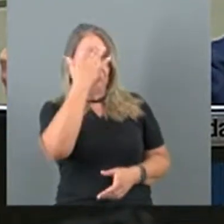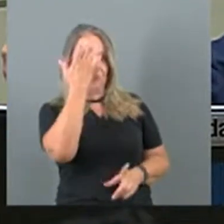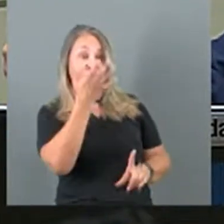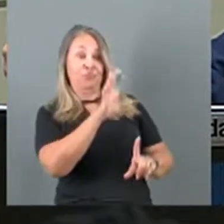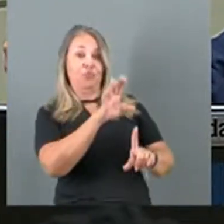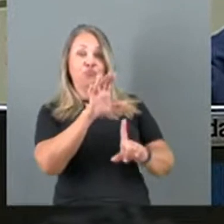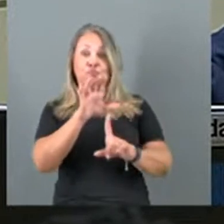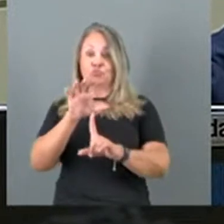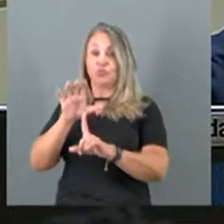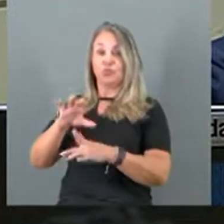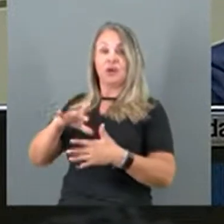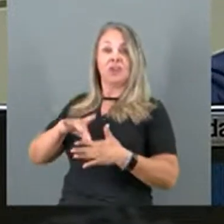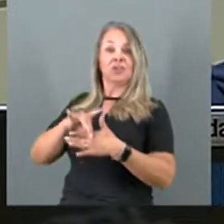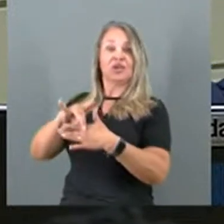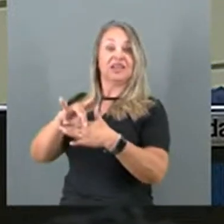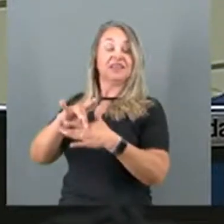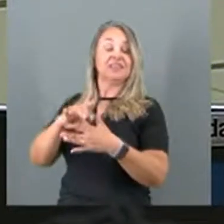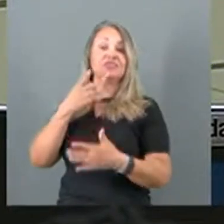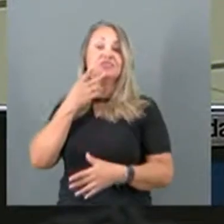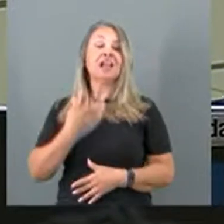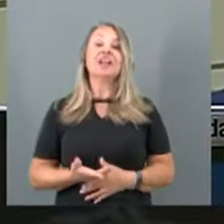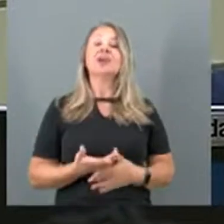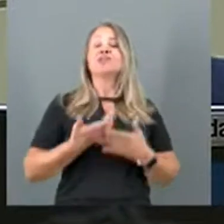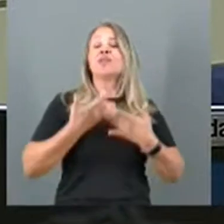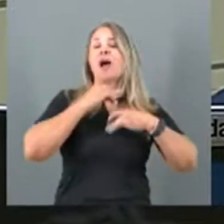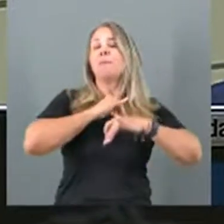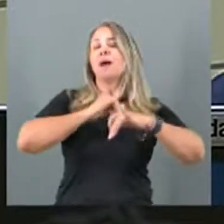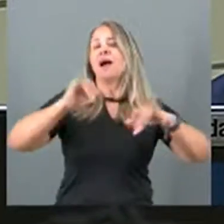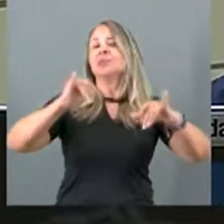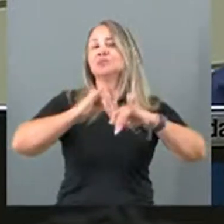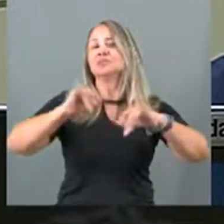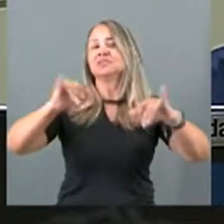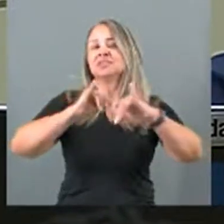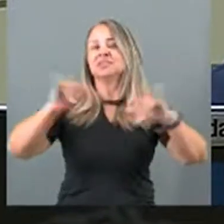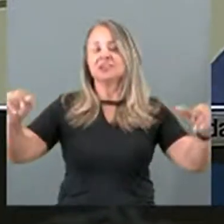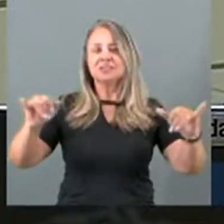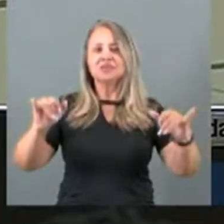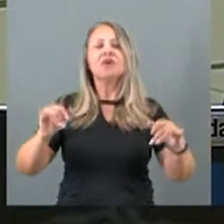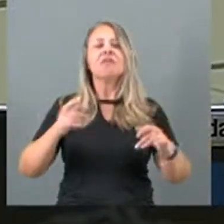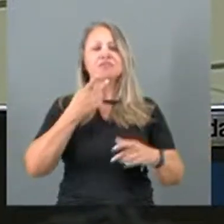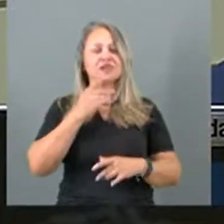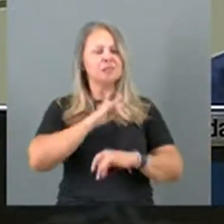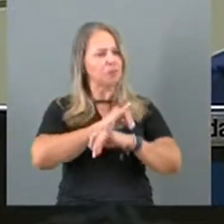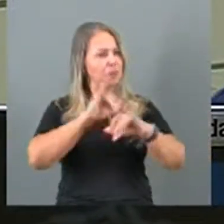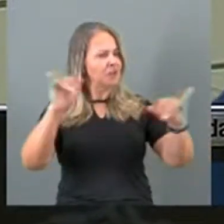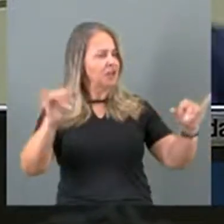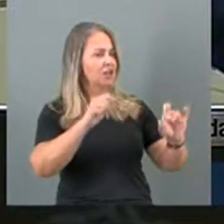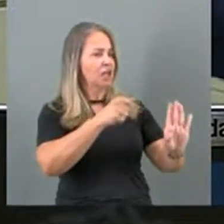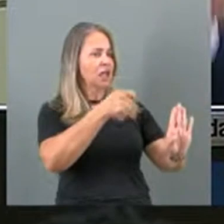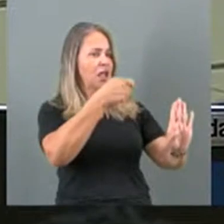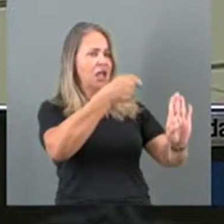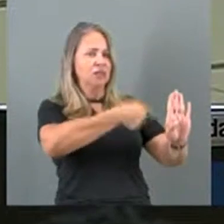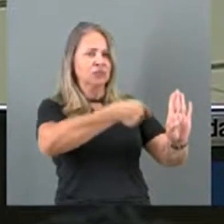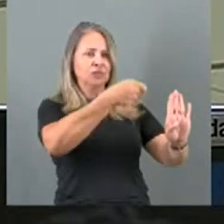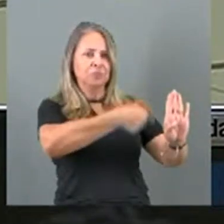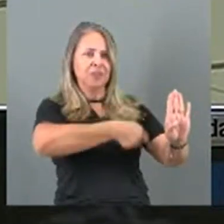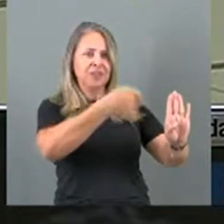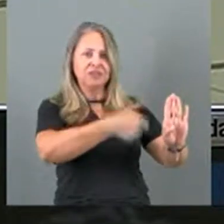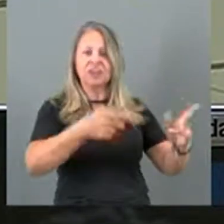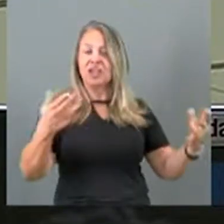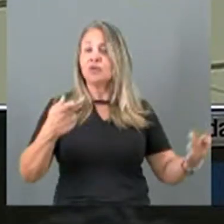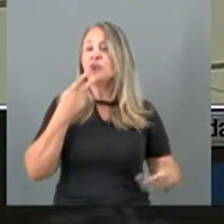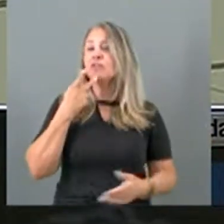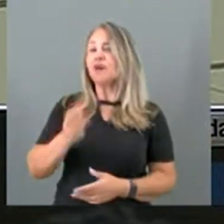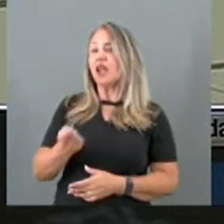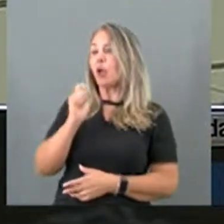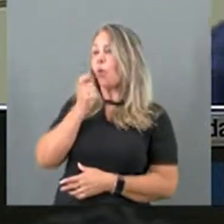líderes, ainda fazendo propaganda. Fazer propaganda de bete, Galipo, é a mesma coisa que fazer propaganda de cocaína, porque é